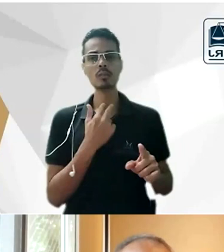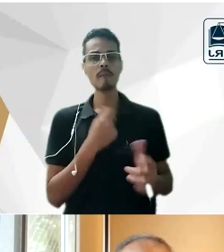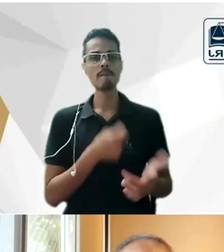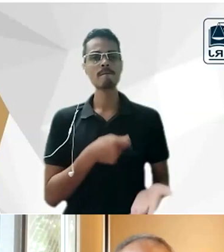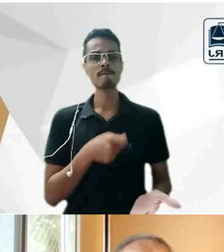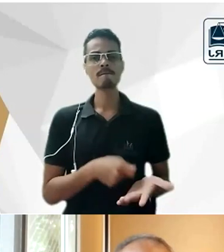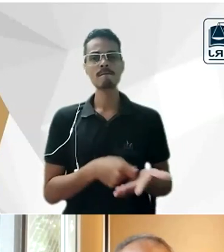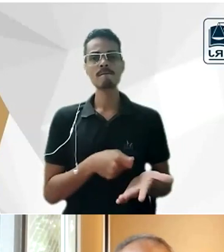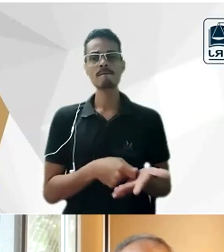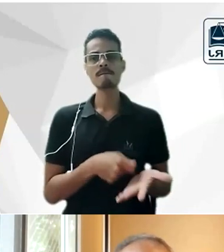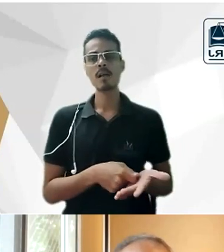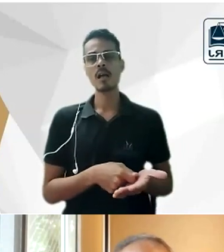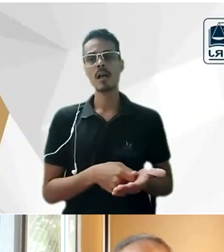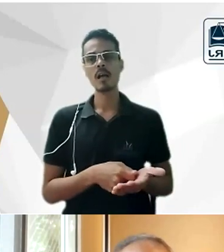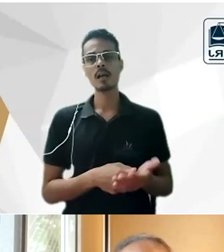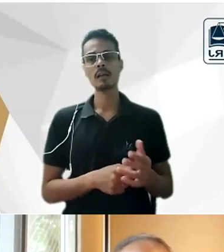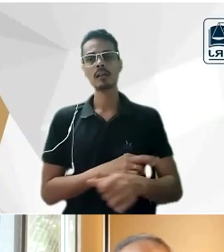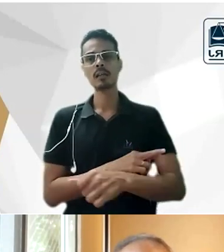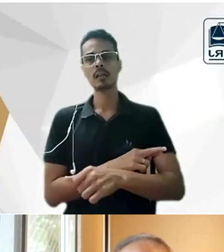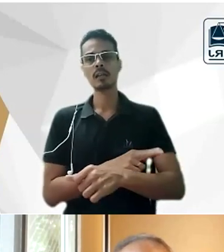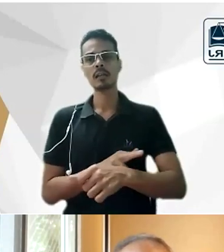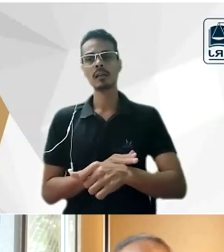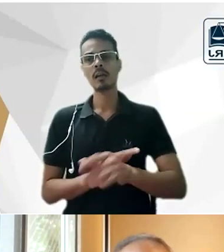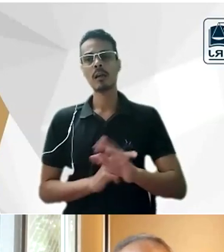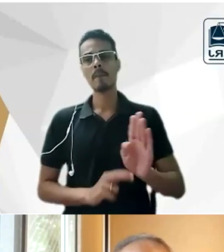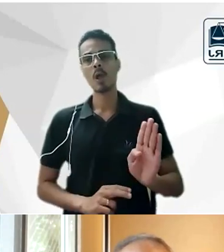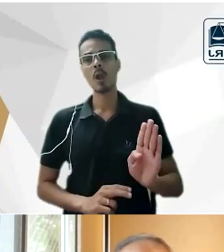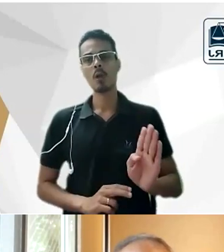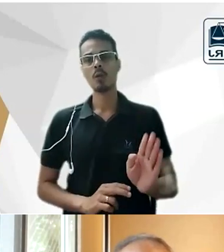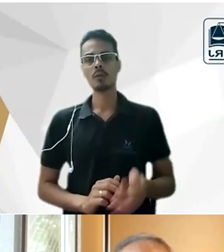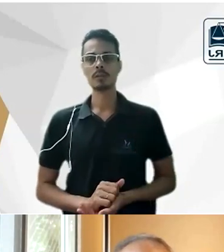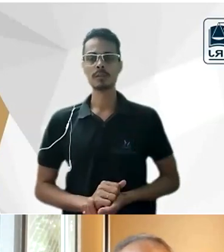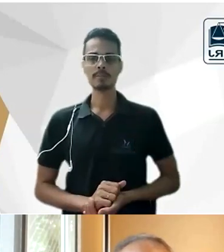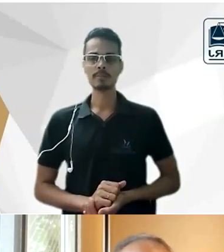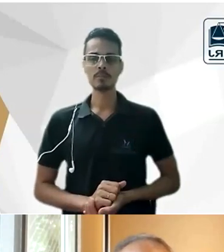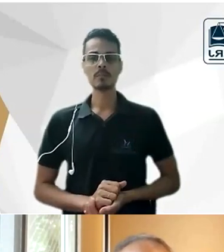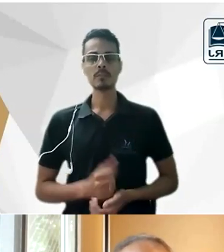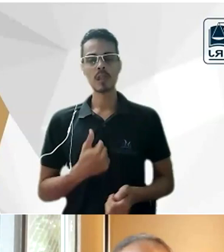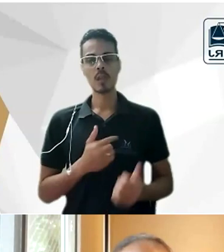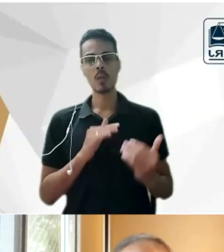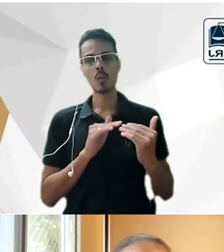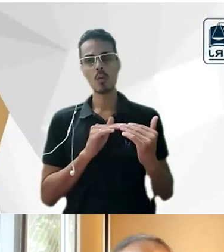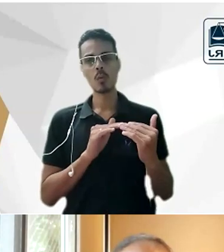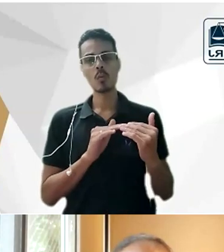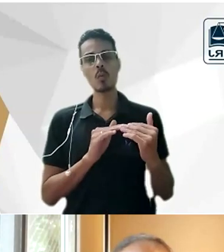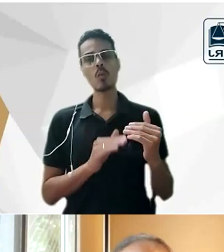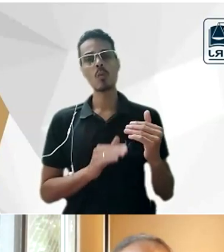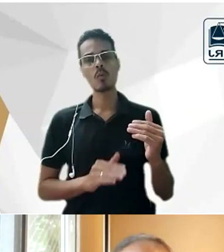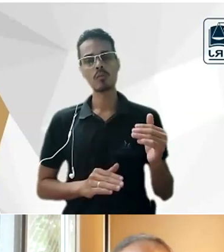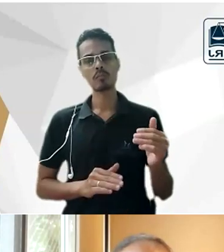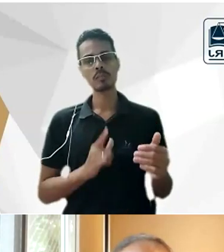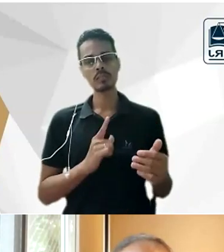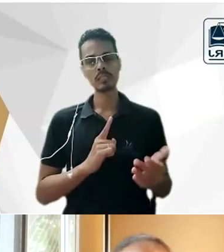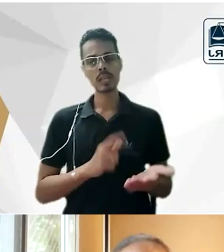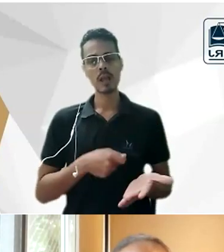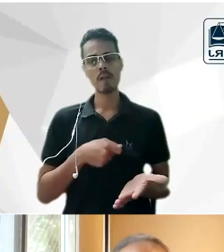biológico e mesmo embora estou de acordo Romero é um determinista carrega um determinismo racial um racismo